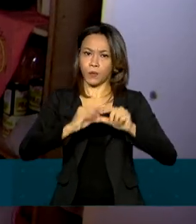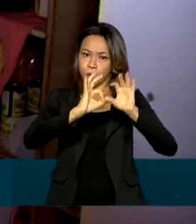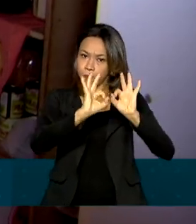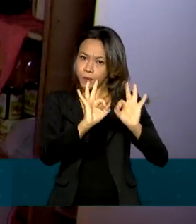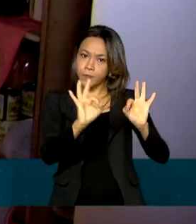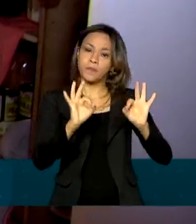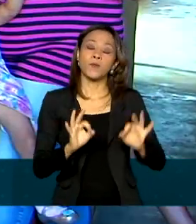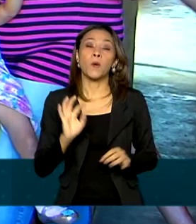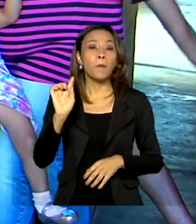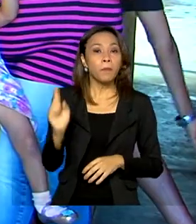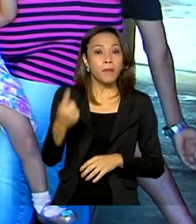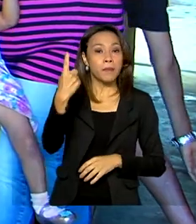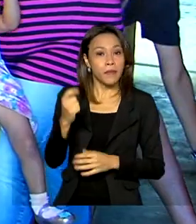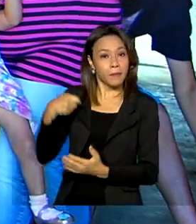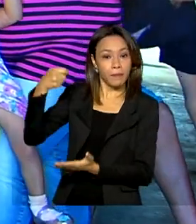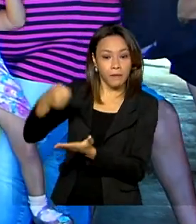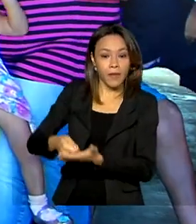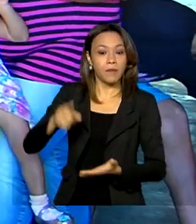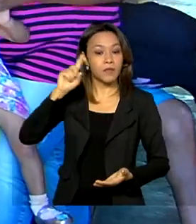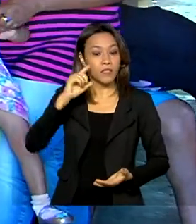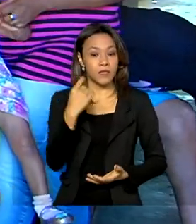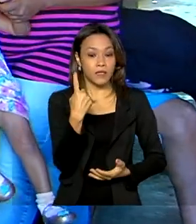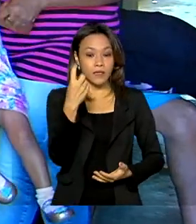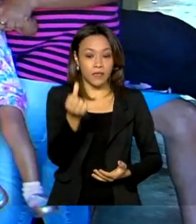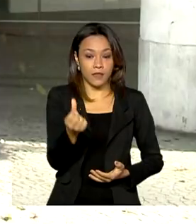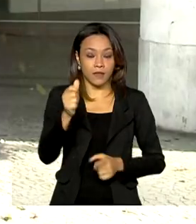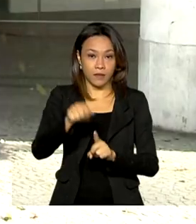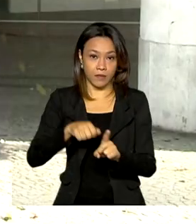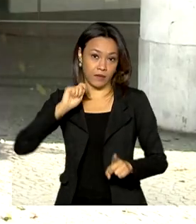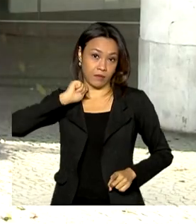O primeiro pagamento será em 16 de abril.